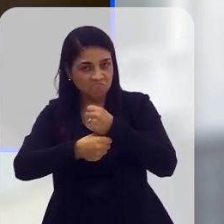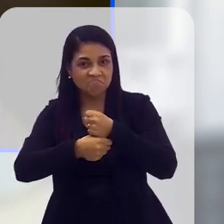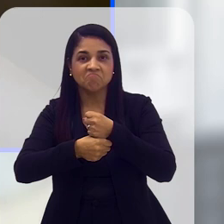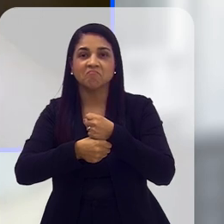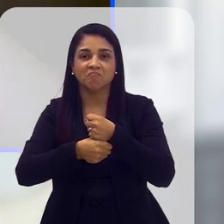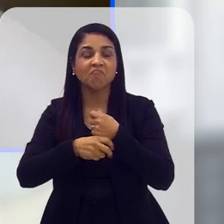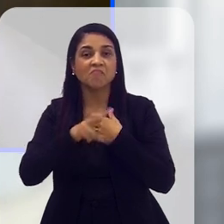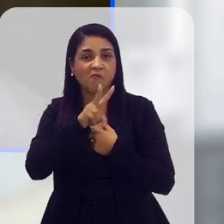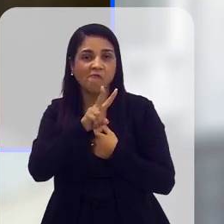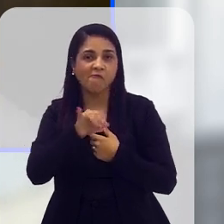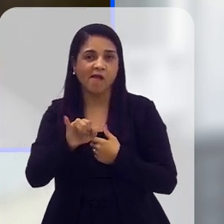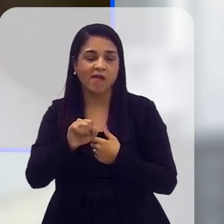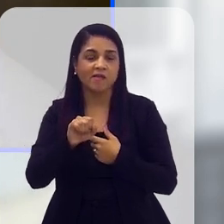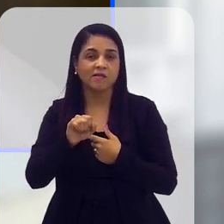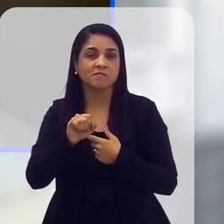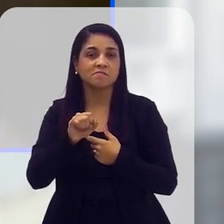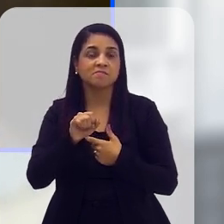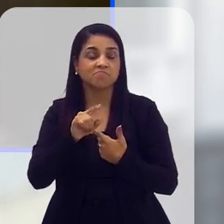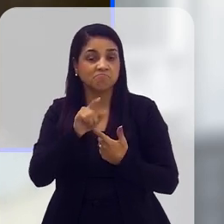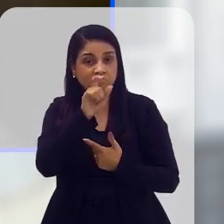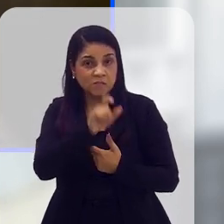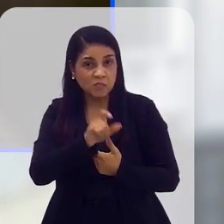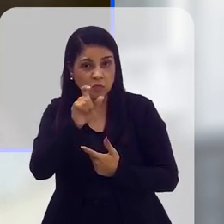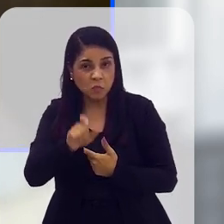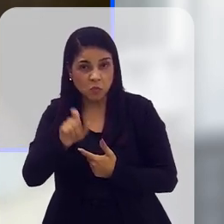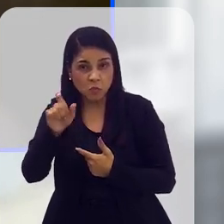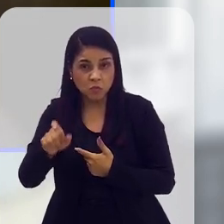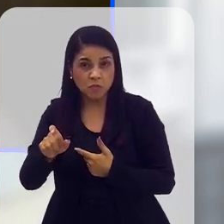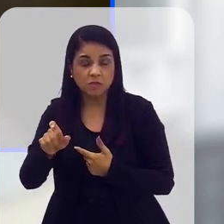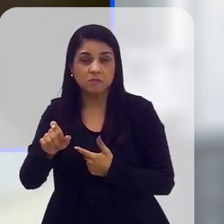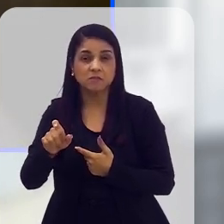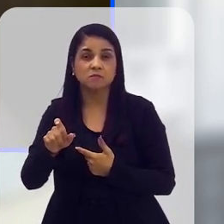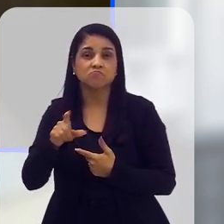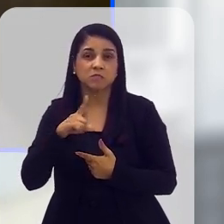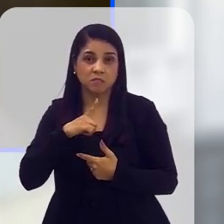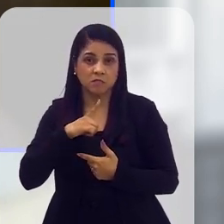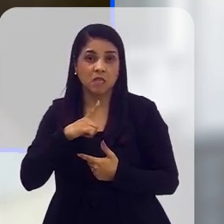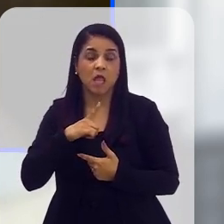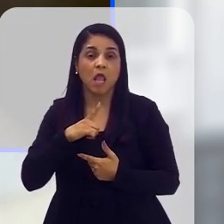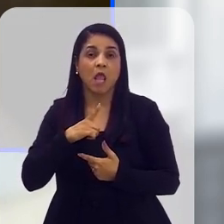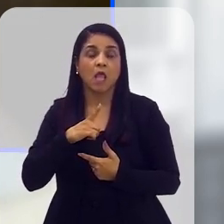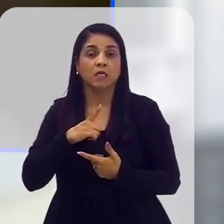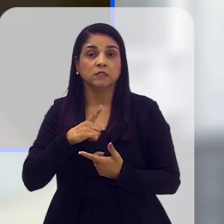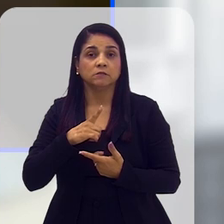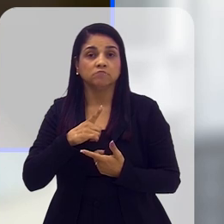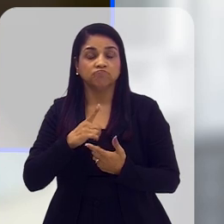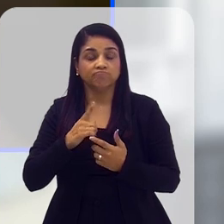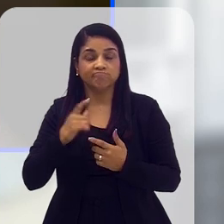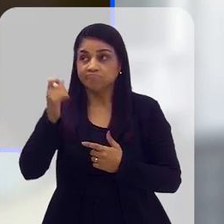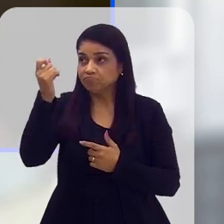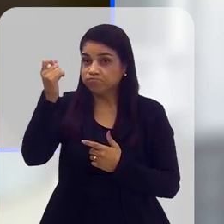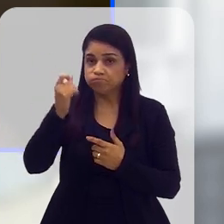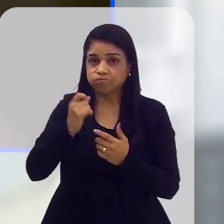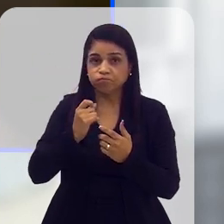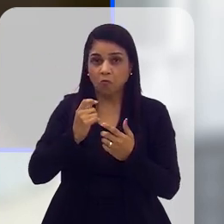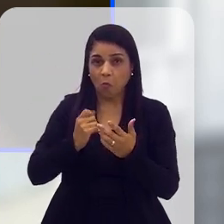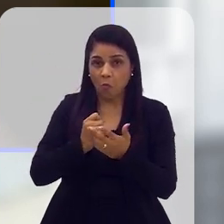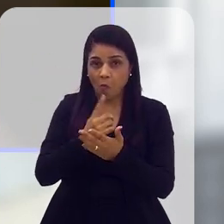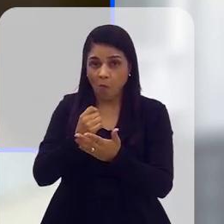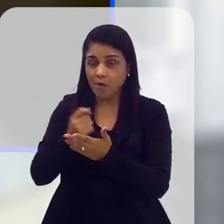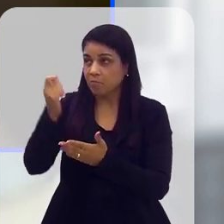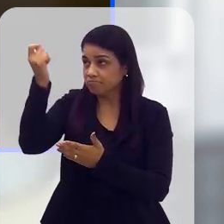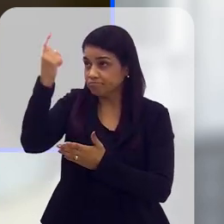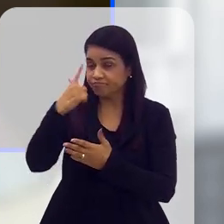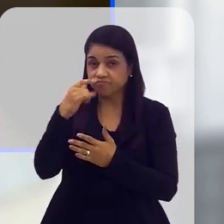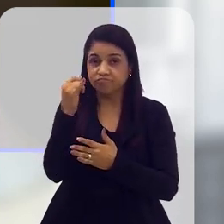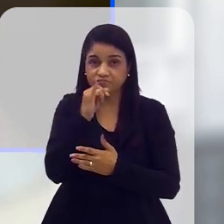os anos seguintes, onde as pessoas estão deixando de, mesmo quem tem condição financeira para colocar a energia solar, está